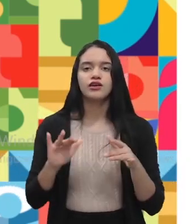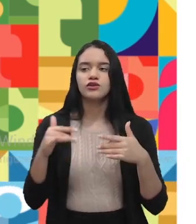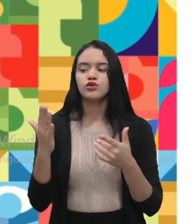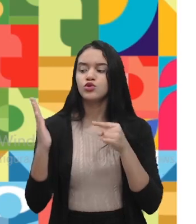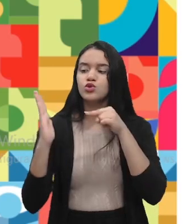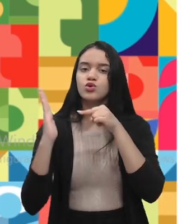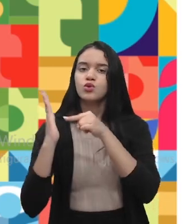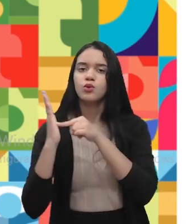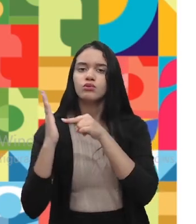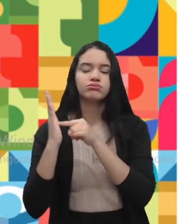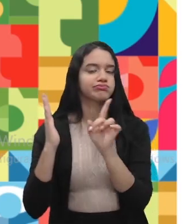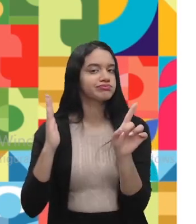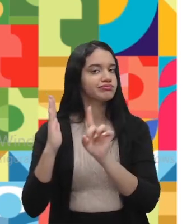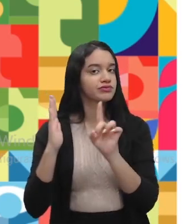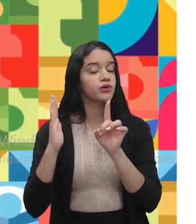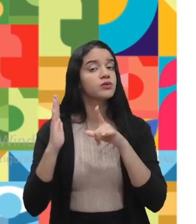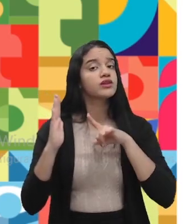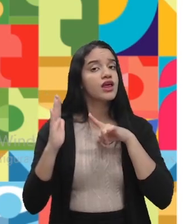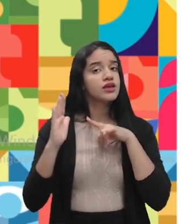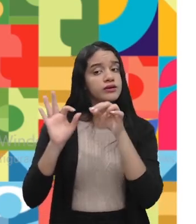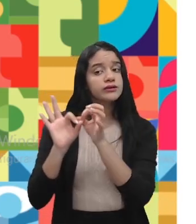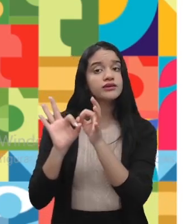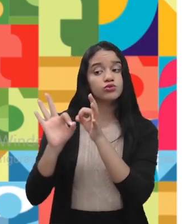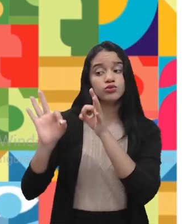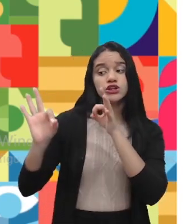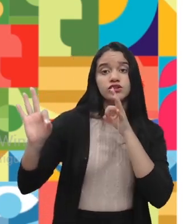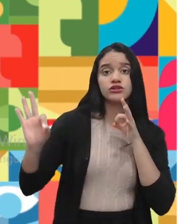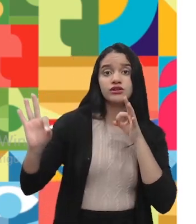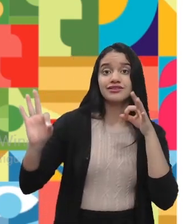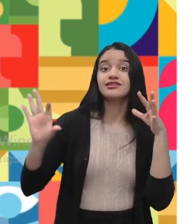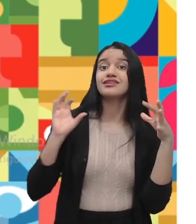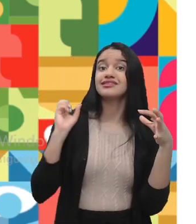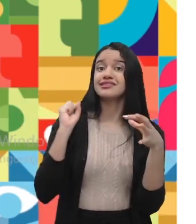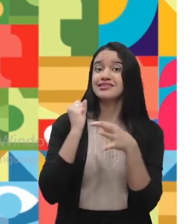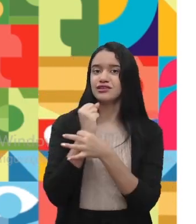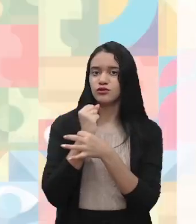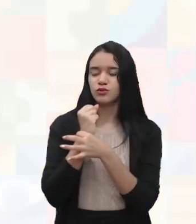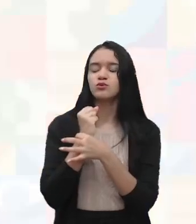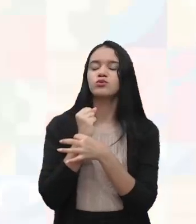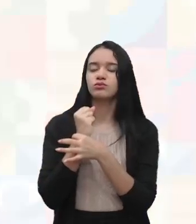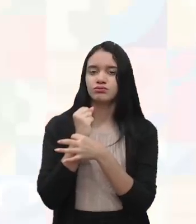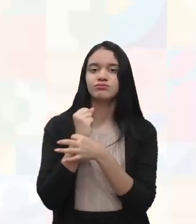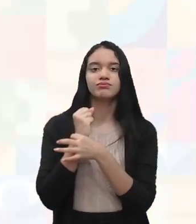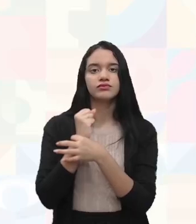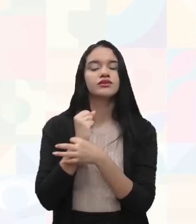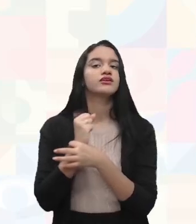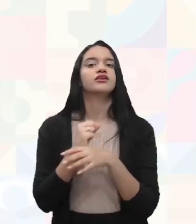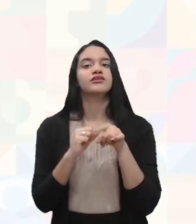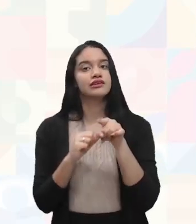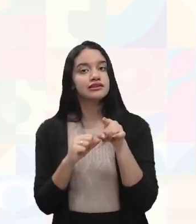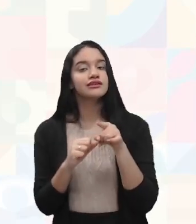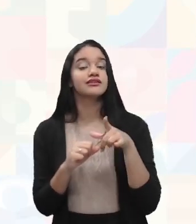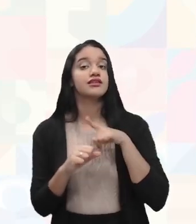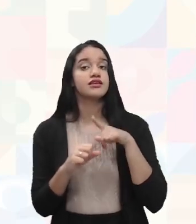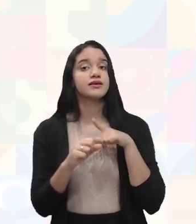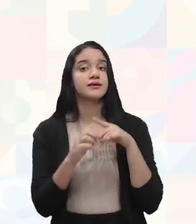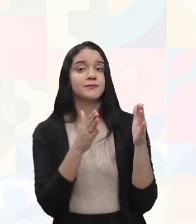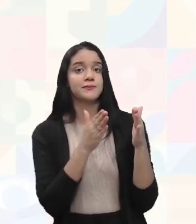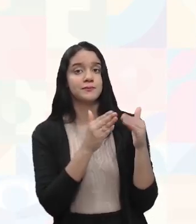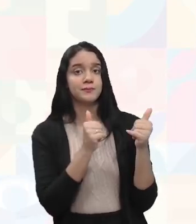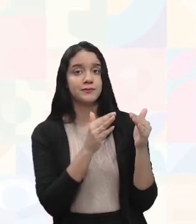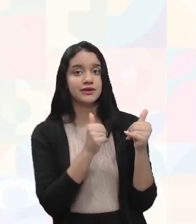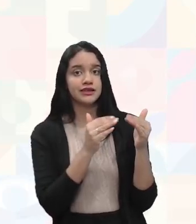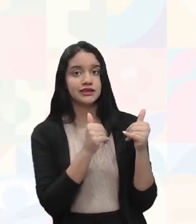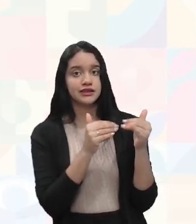tem distâncias seguras, mas mesmo assim você tem que, se for o caso, solicitar até da